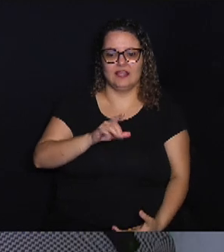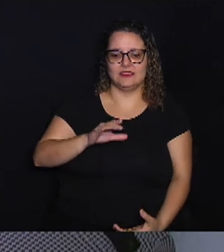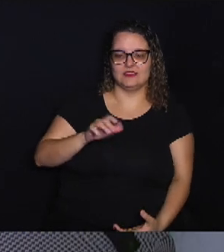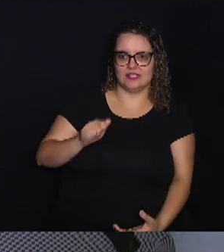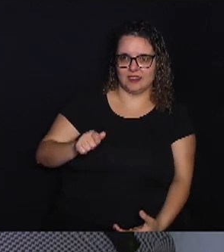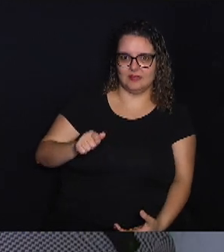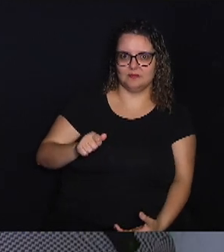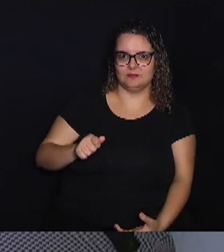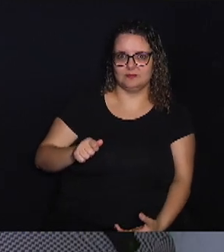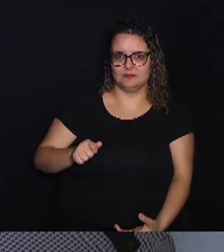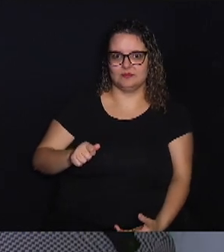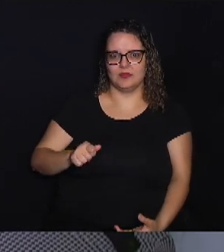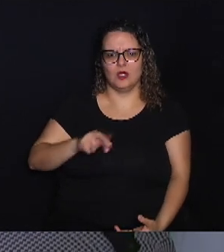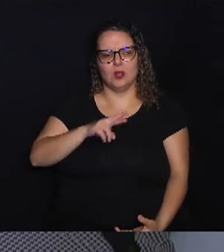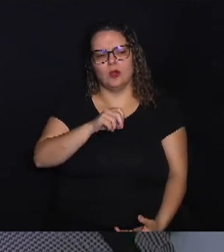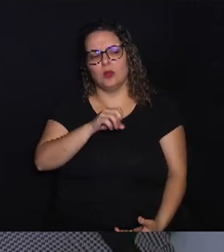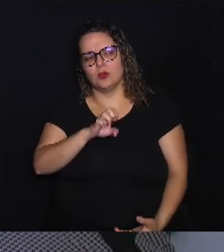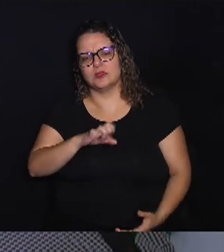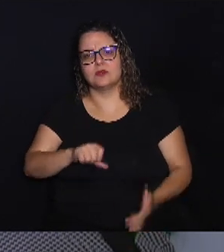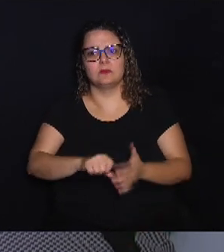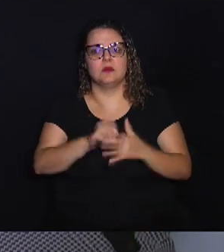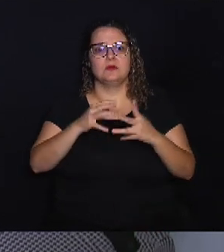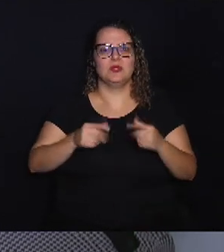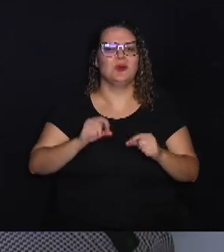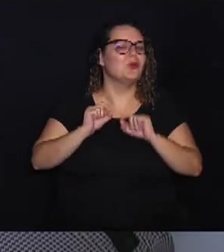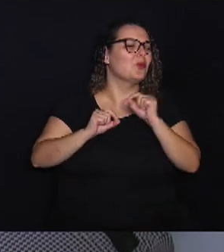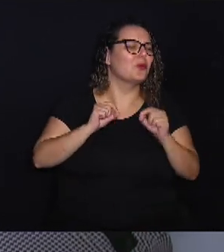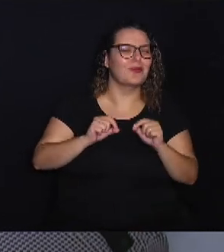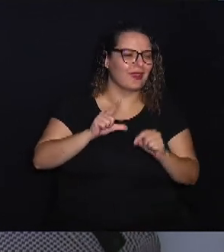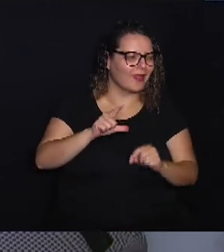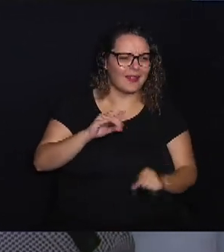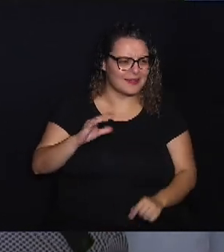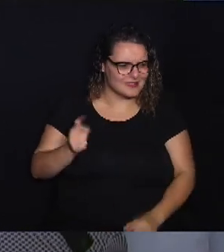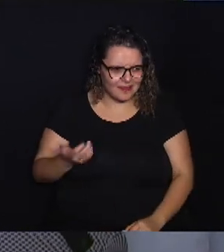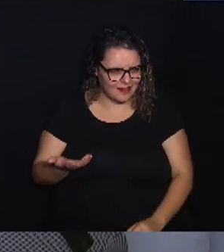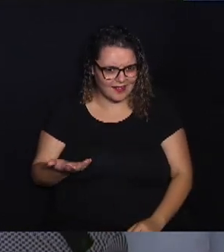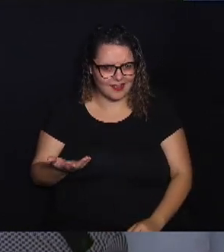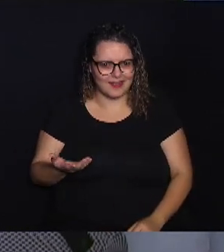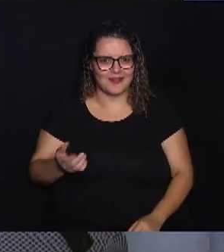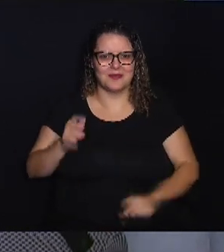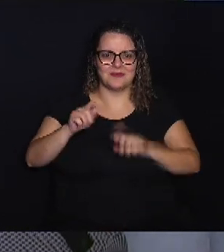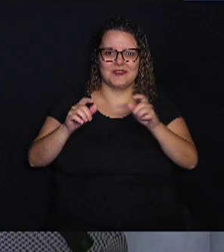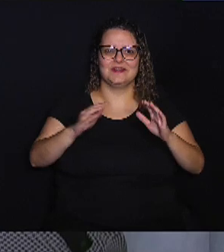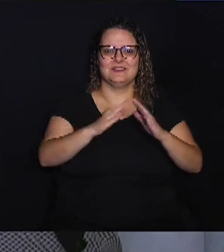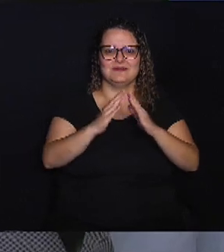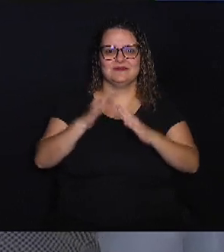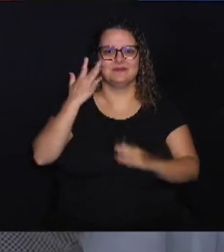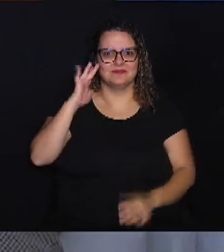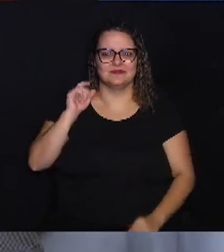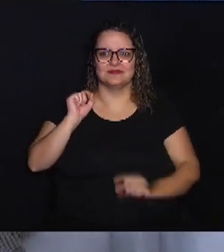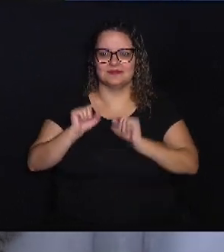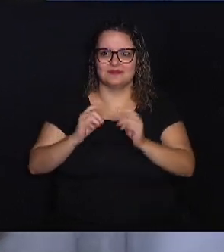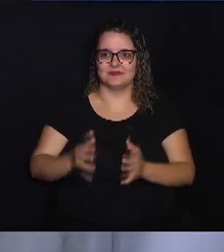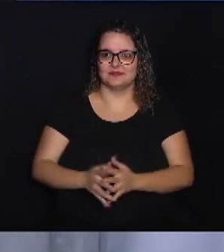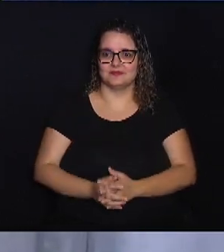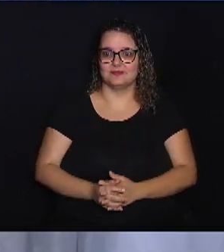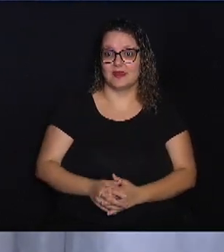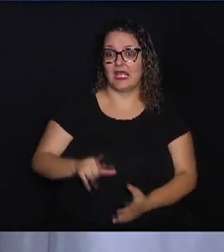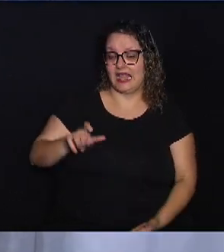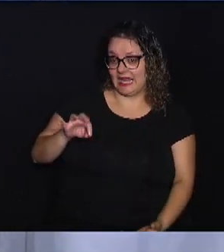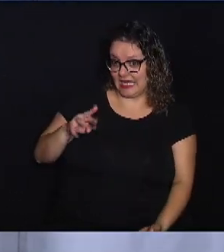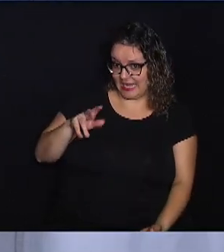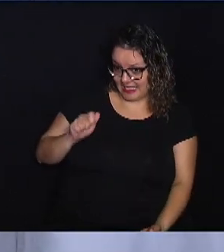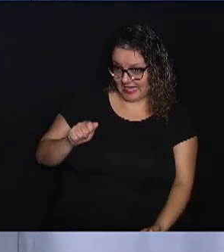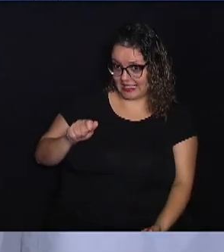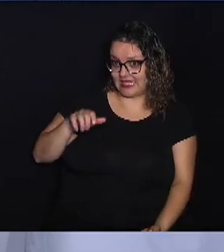agronegócio. Ô, Rosi, primeiro de tudo, o que é a letra de crédito do agronegócio? Para o pessoal que está em casa e não sabe o que é. A letra de crédito